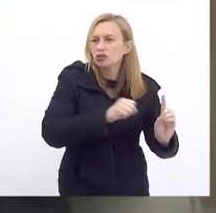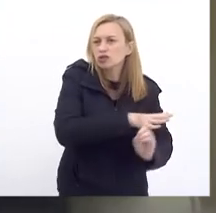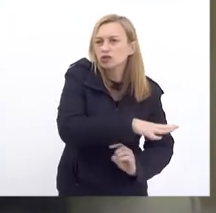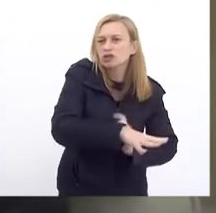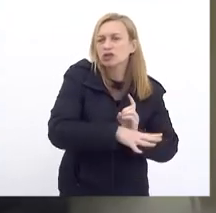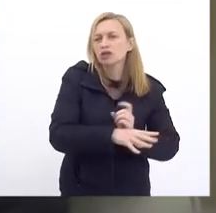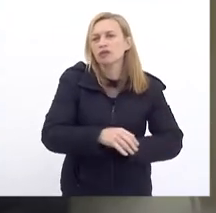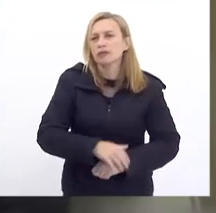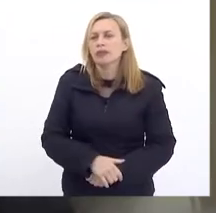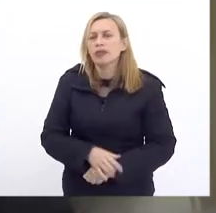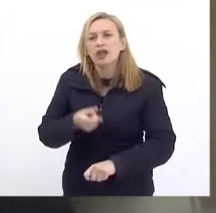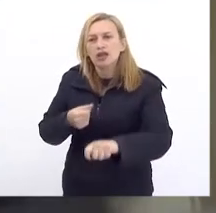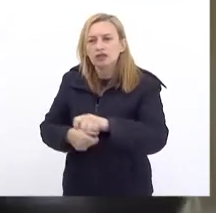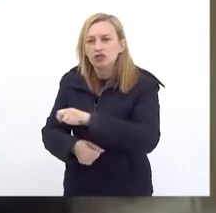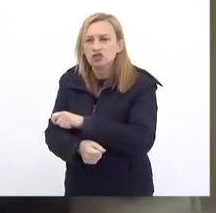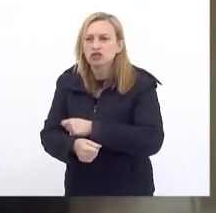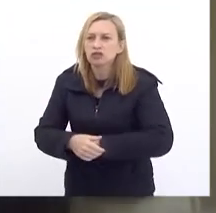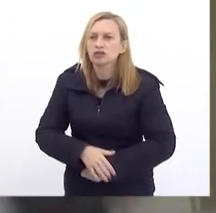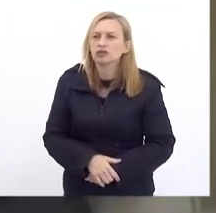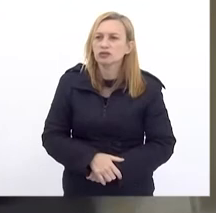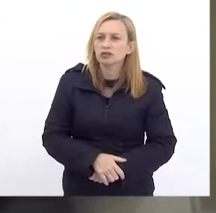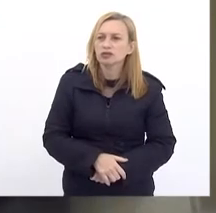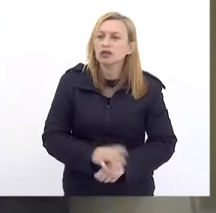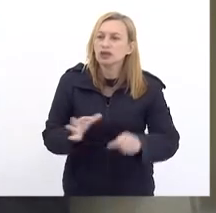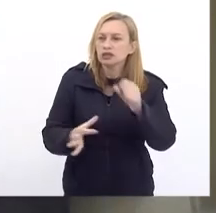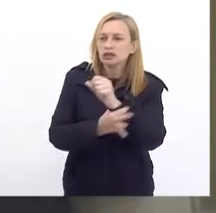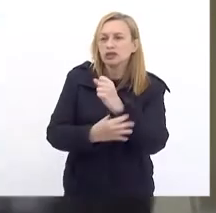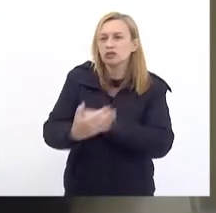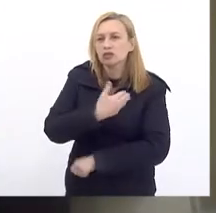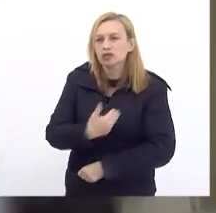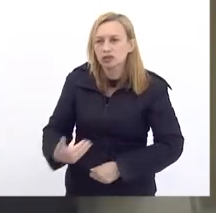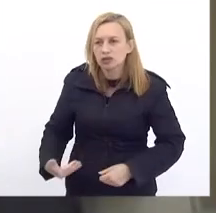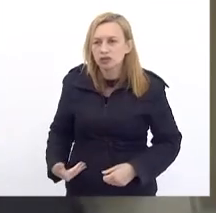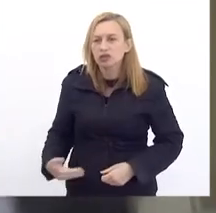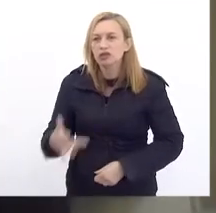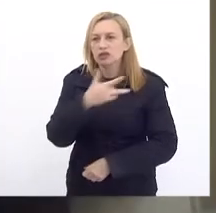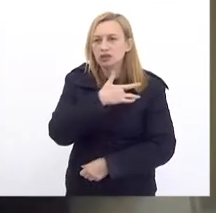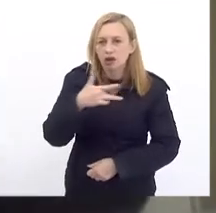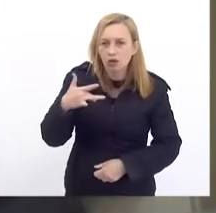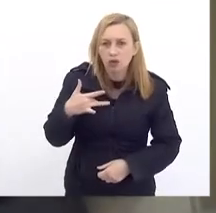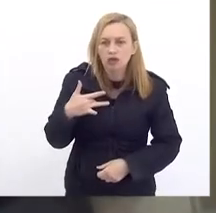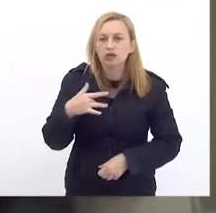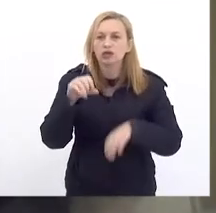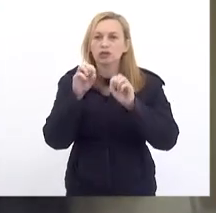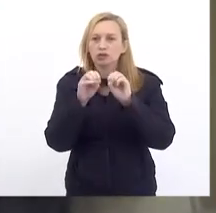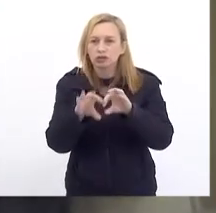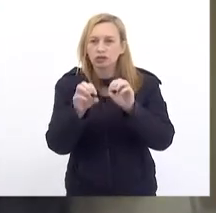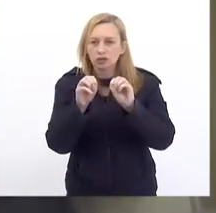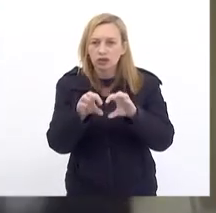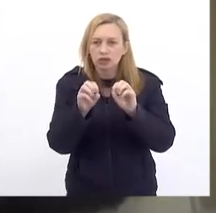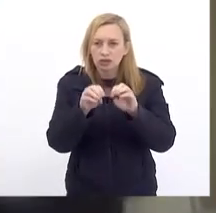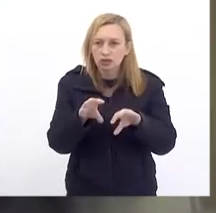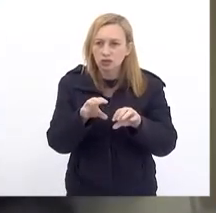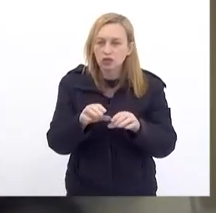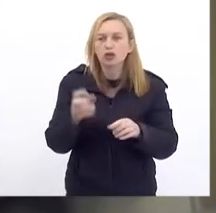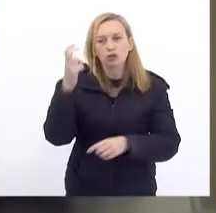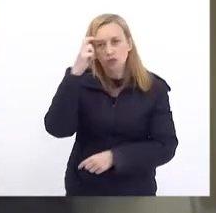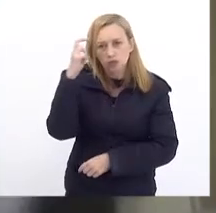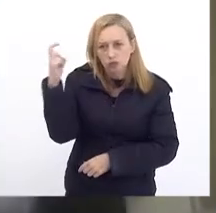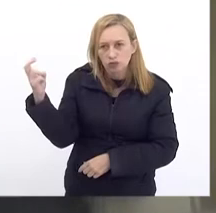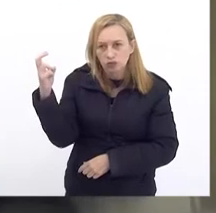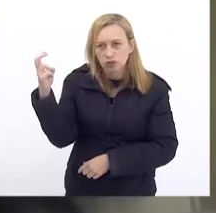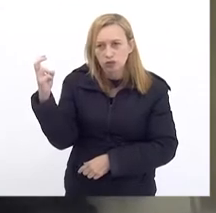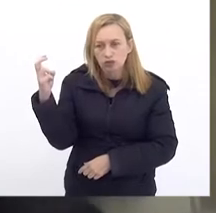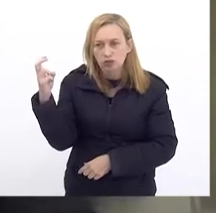Nós estamos Investindo Em segurança Pública Saúde Educação Cultura